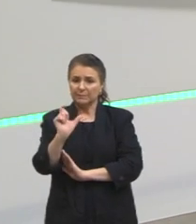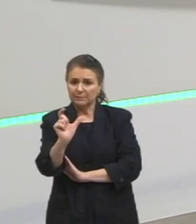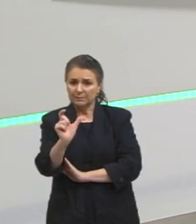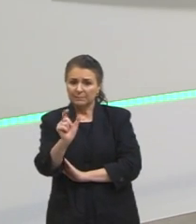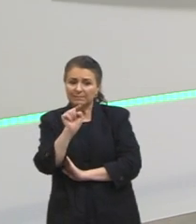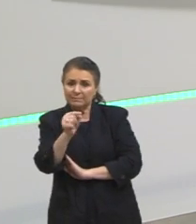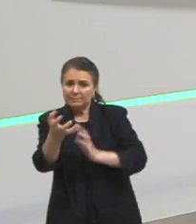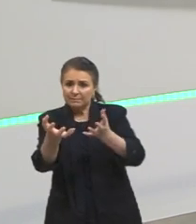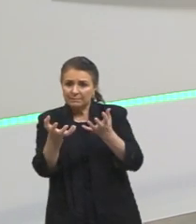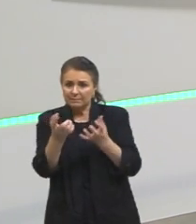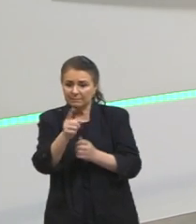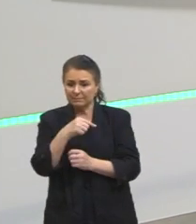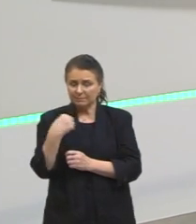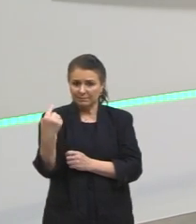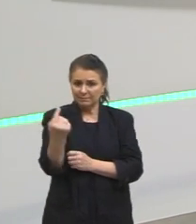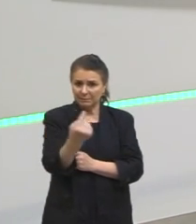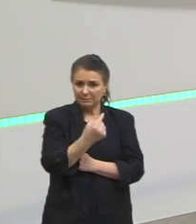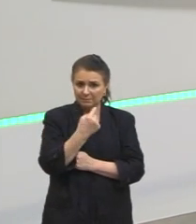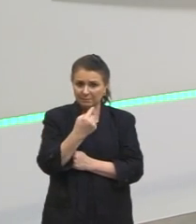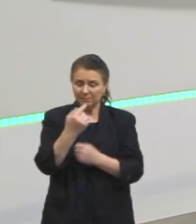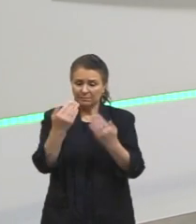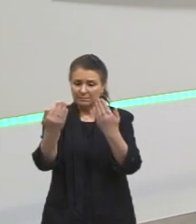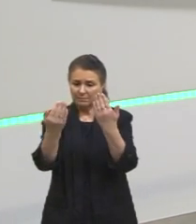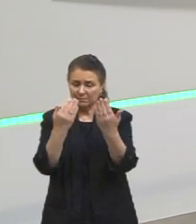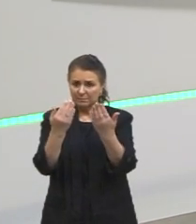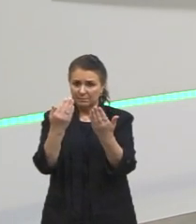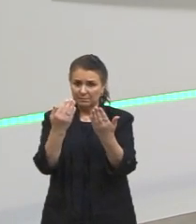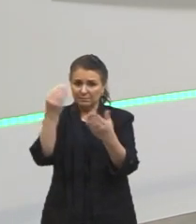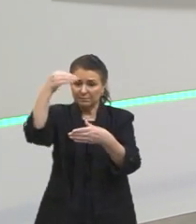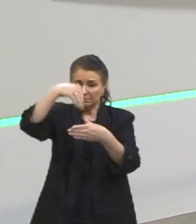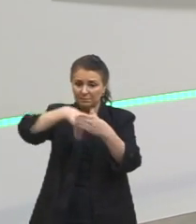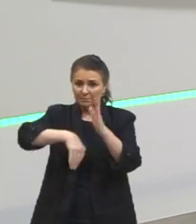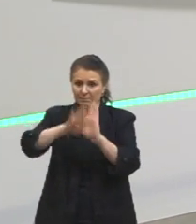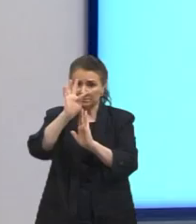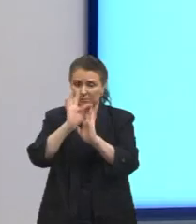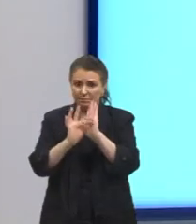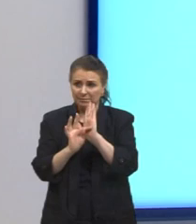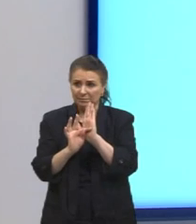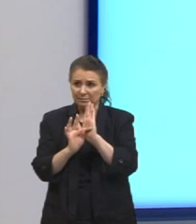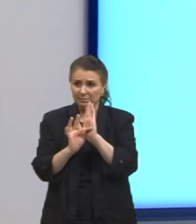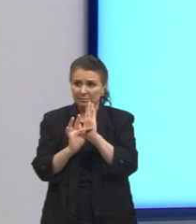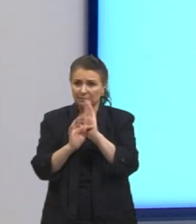querem que a gente analise dentro do texto. Olha o que ela diz.